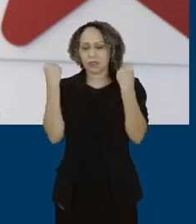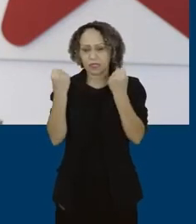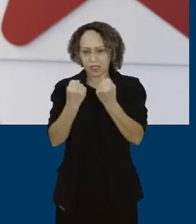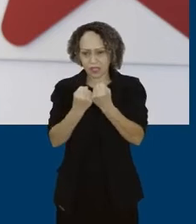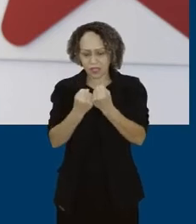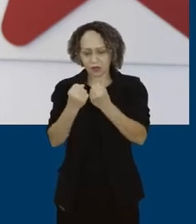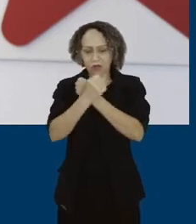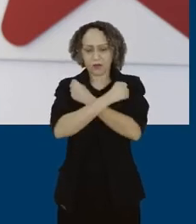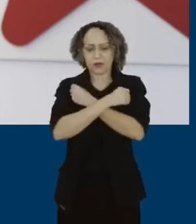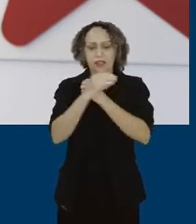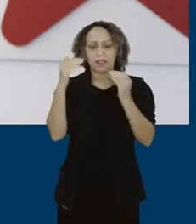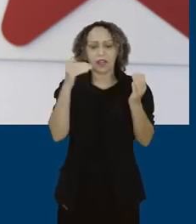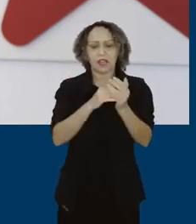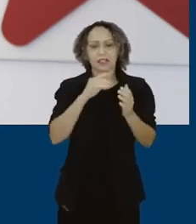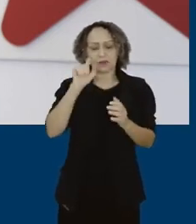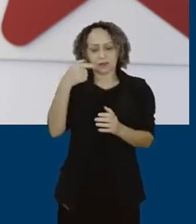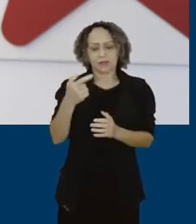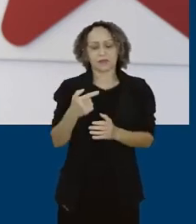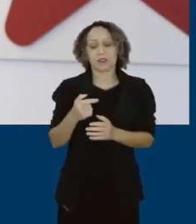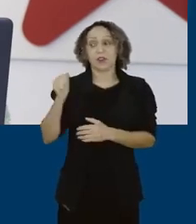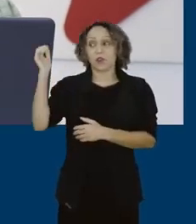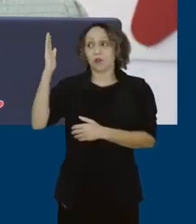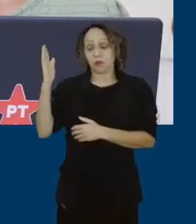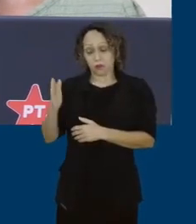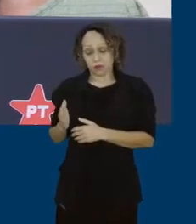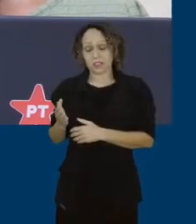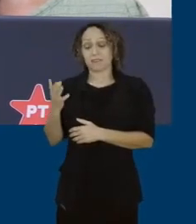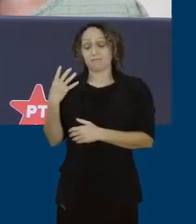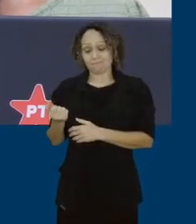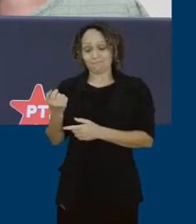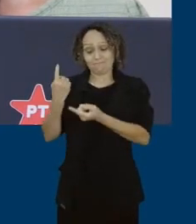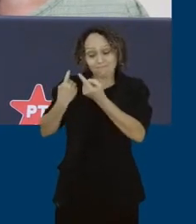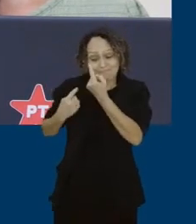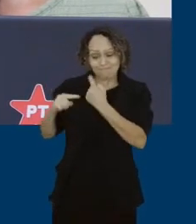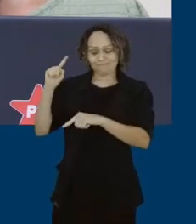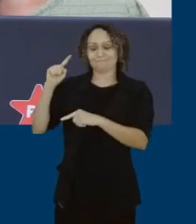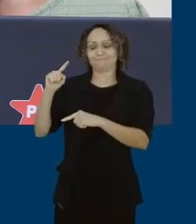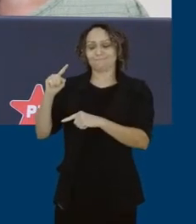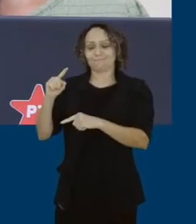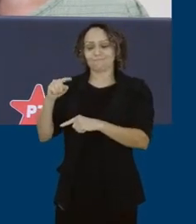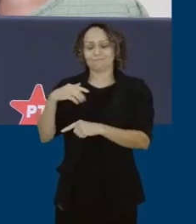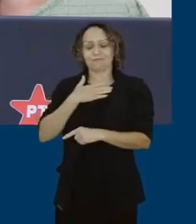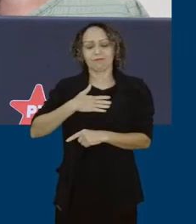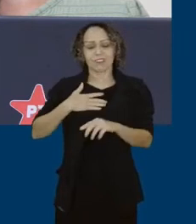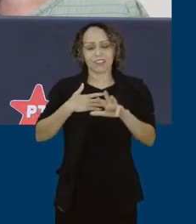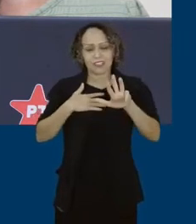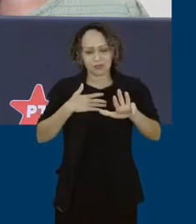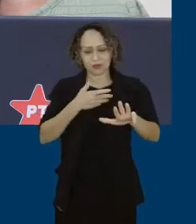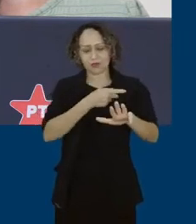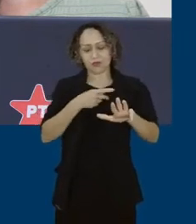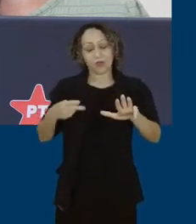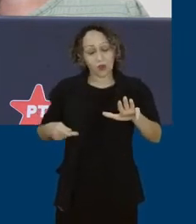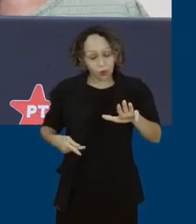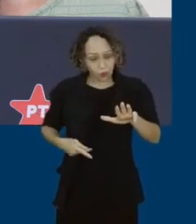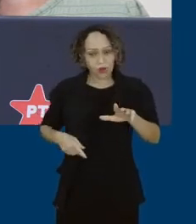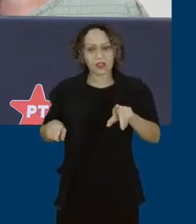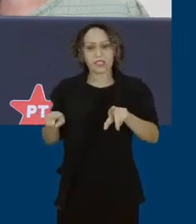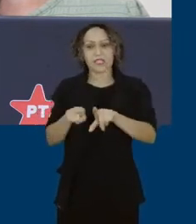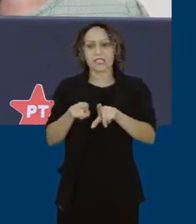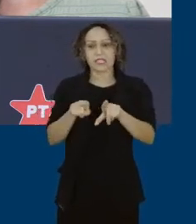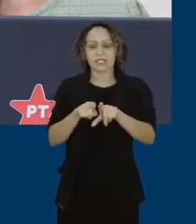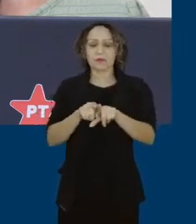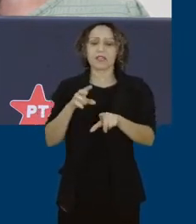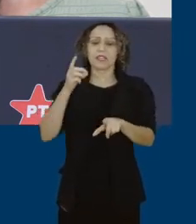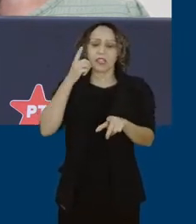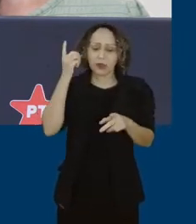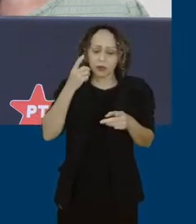Obrigado, vamos sim, vamos passar o Brasil a limpo com o nosso querido presidente Lula e com uma votação em massa também em deputados